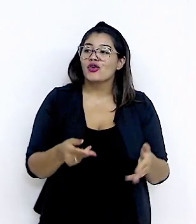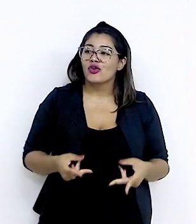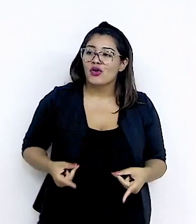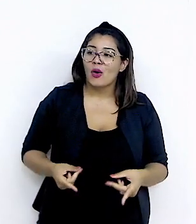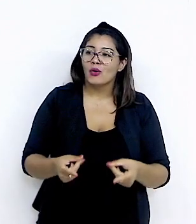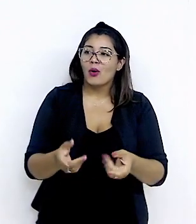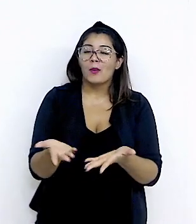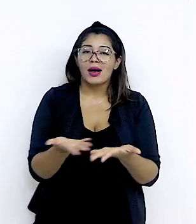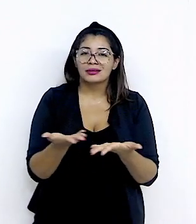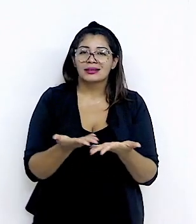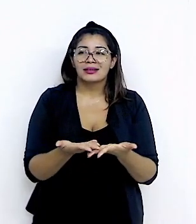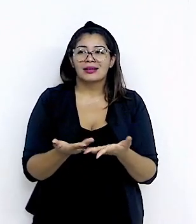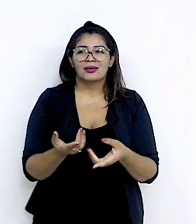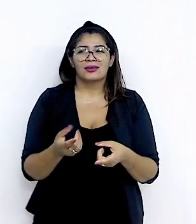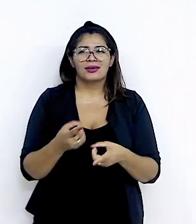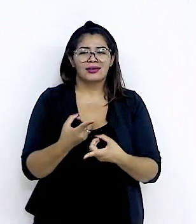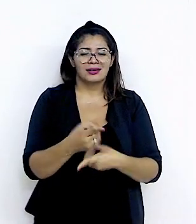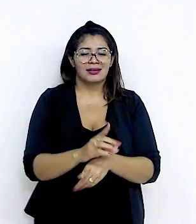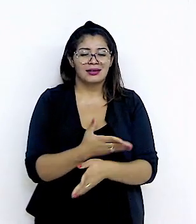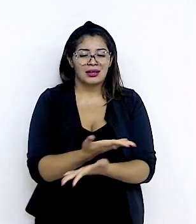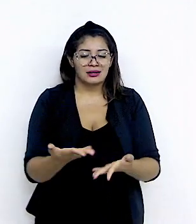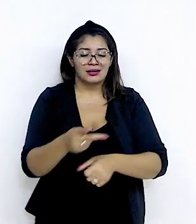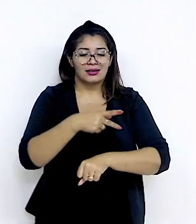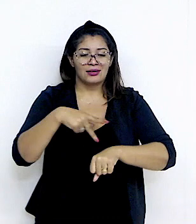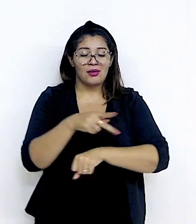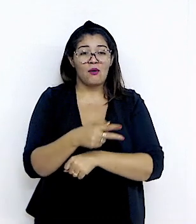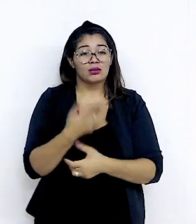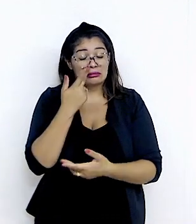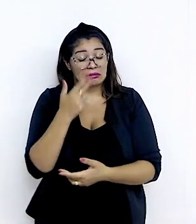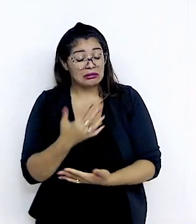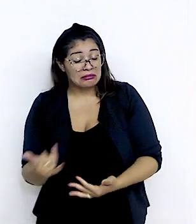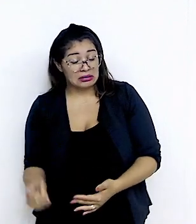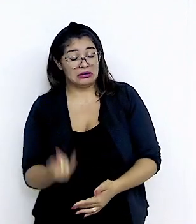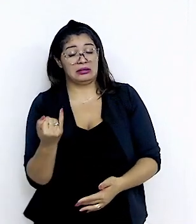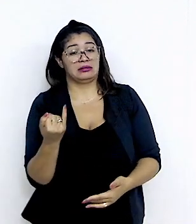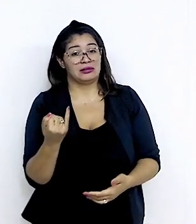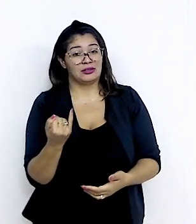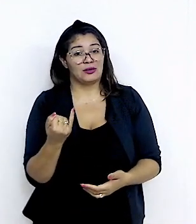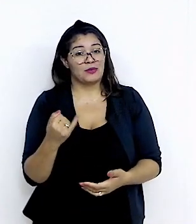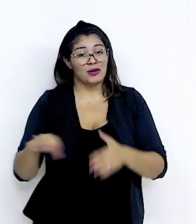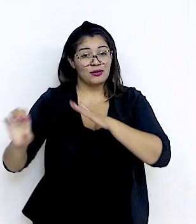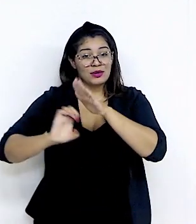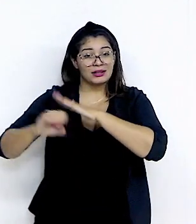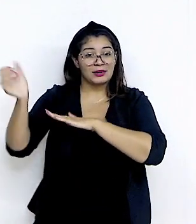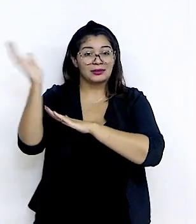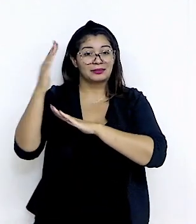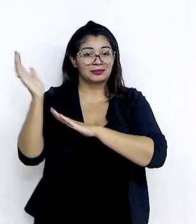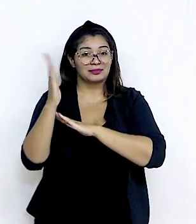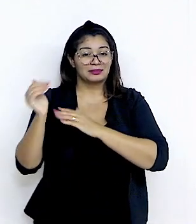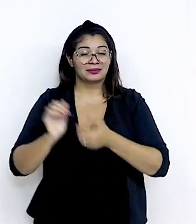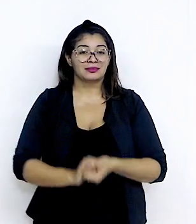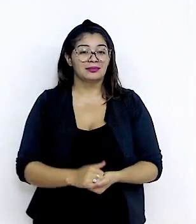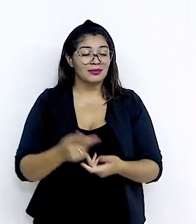comércio fluente entre os Emirados e esses países Acho que é uma grande oportunidade para o empresário brasileiro Que visite a